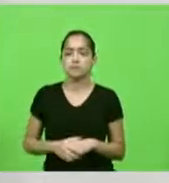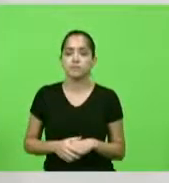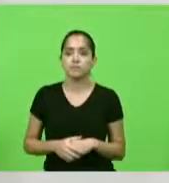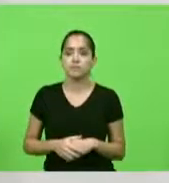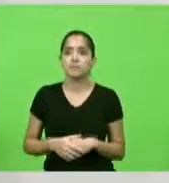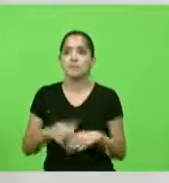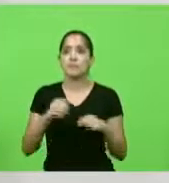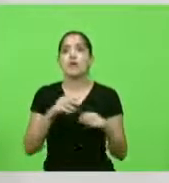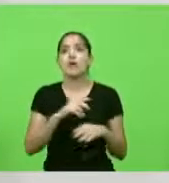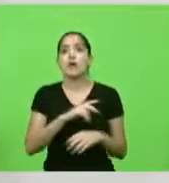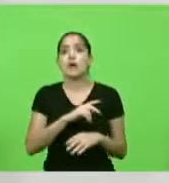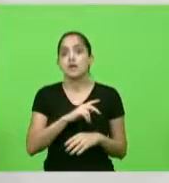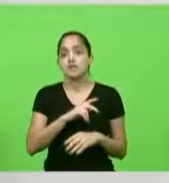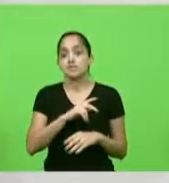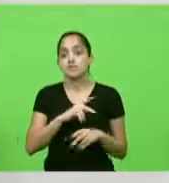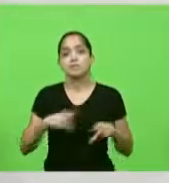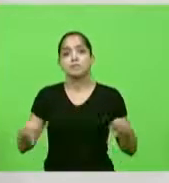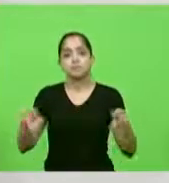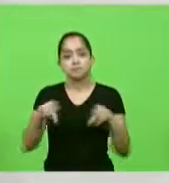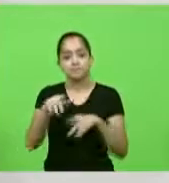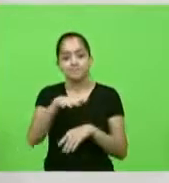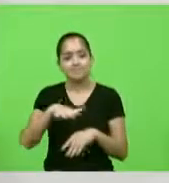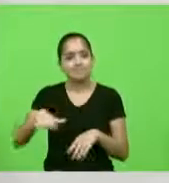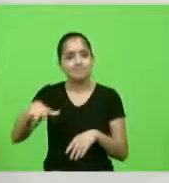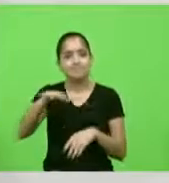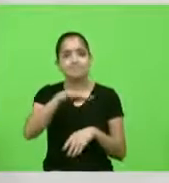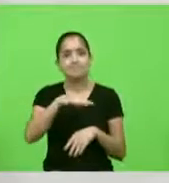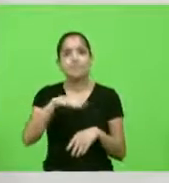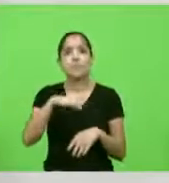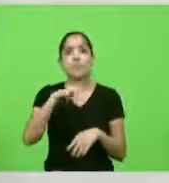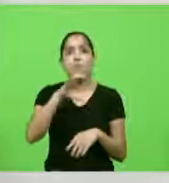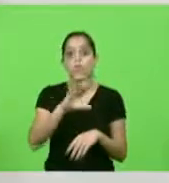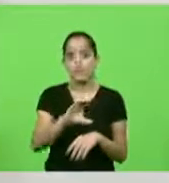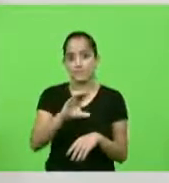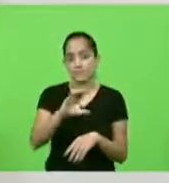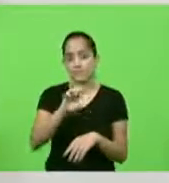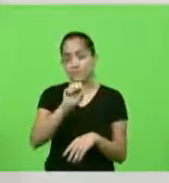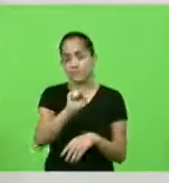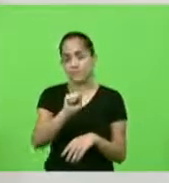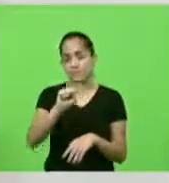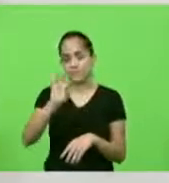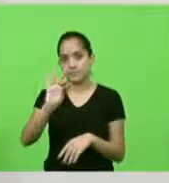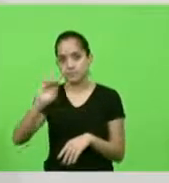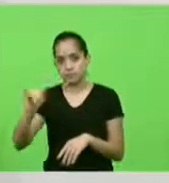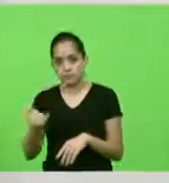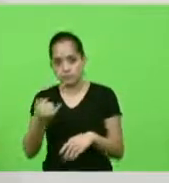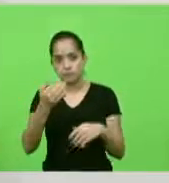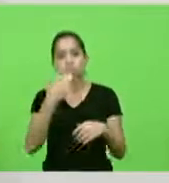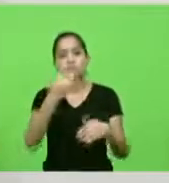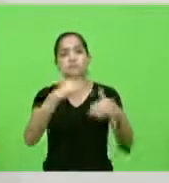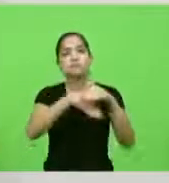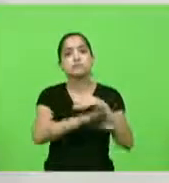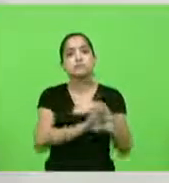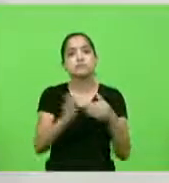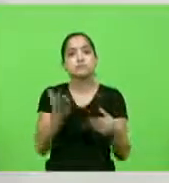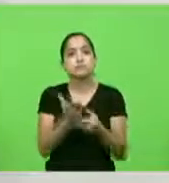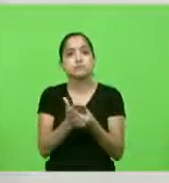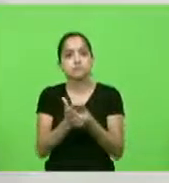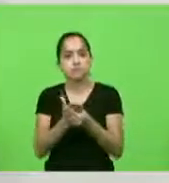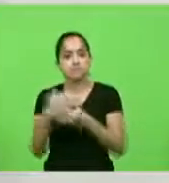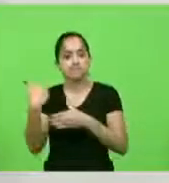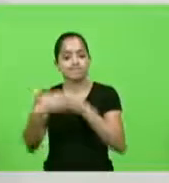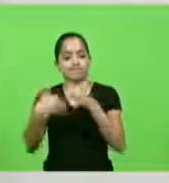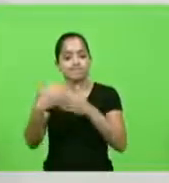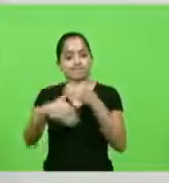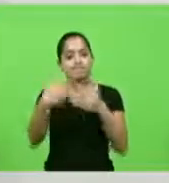procuradoria geral da república apresentou junto ao STJ um pedido de arquivamento do processo que corria contra o